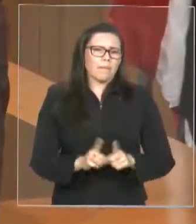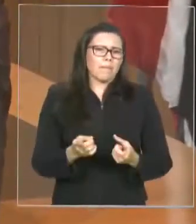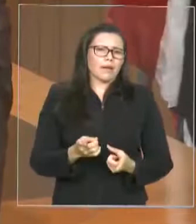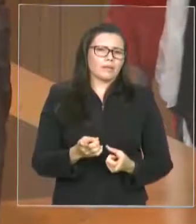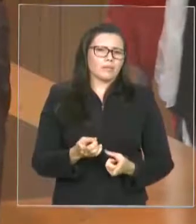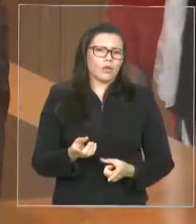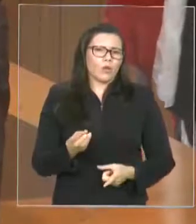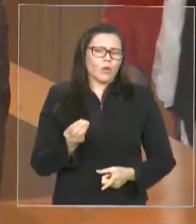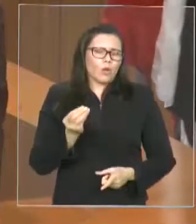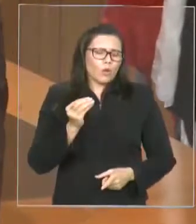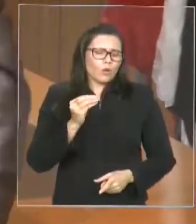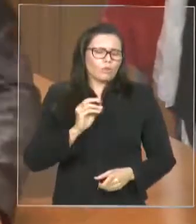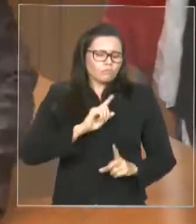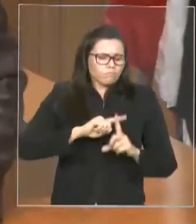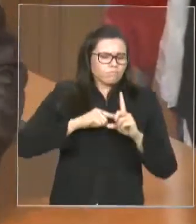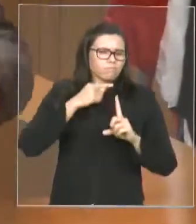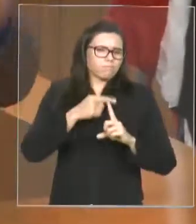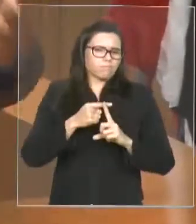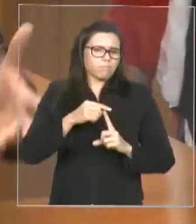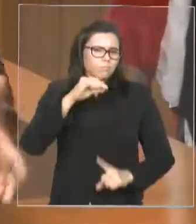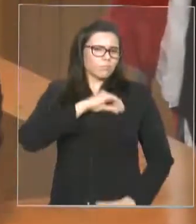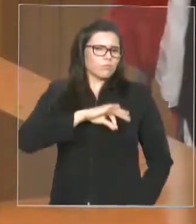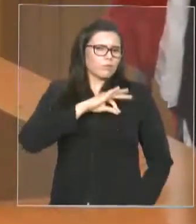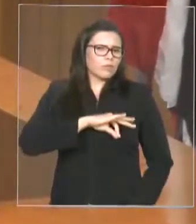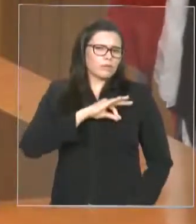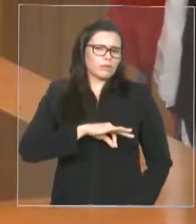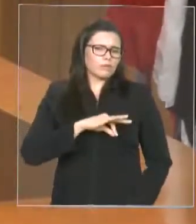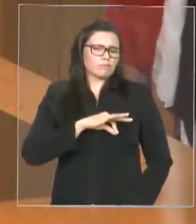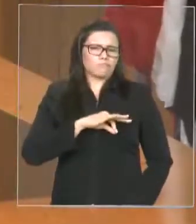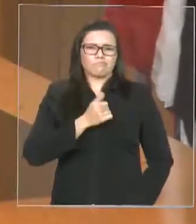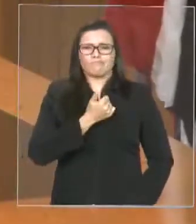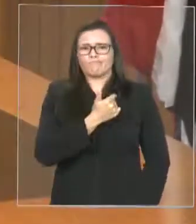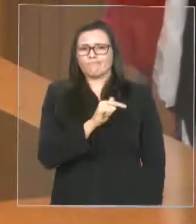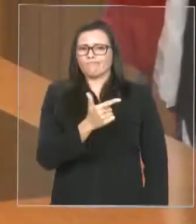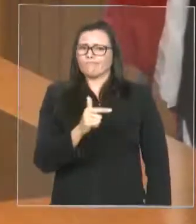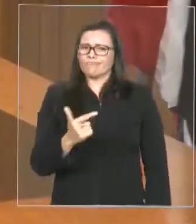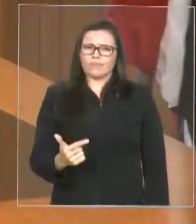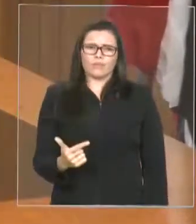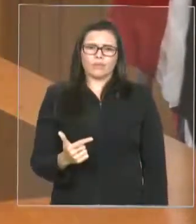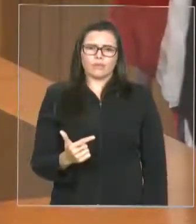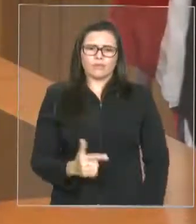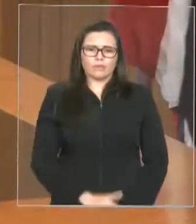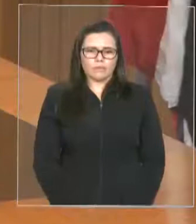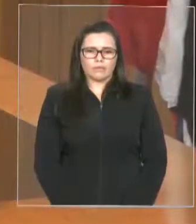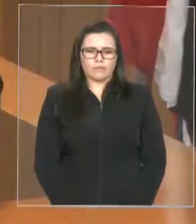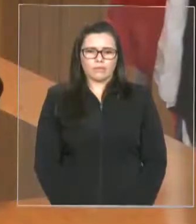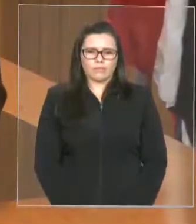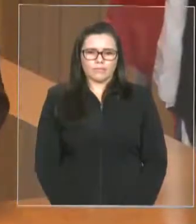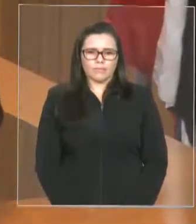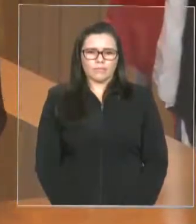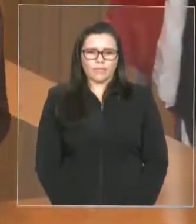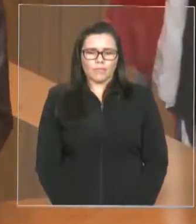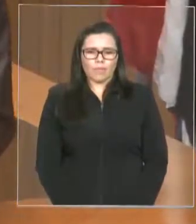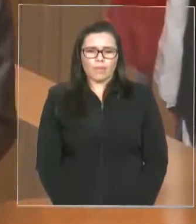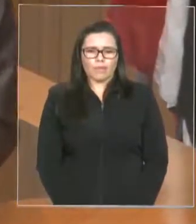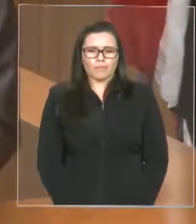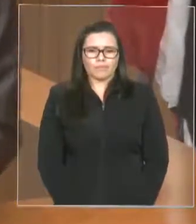Esses agentes foram contratados, primeiramente, através de um seletivo, para ficar um ano mais um, que seriam dois anos.